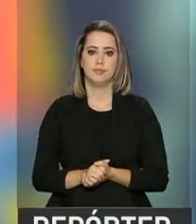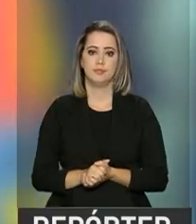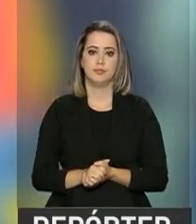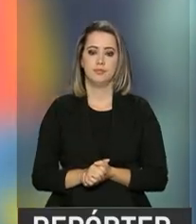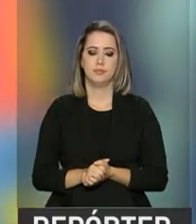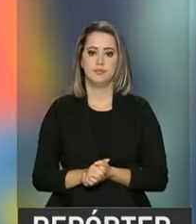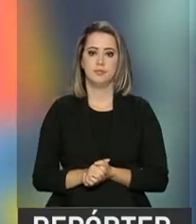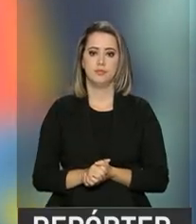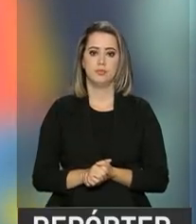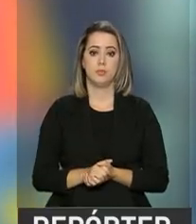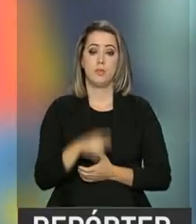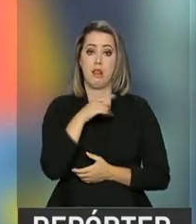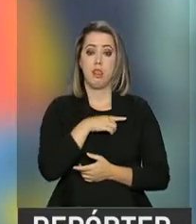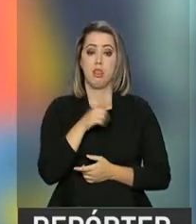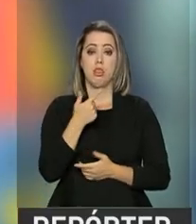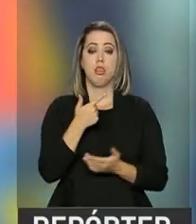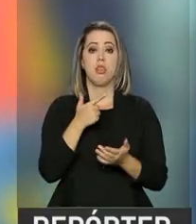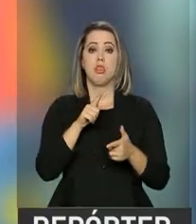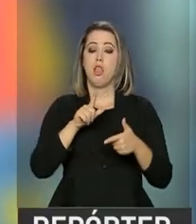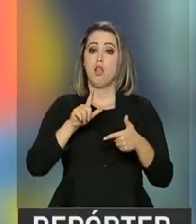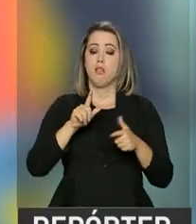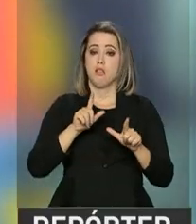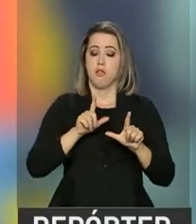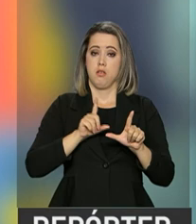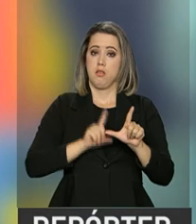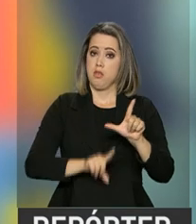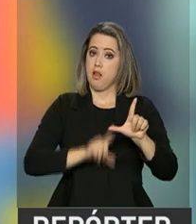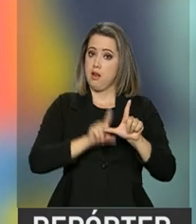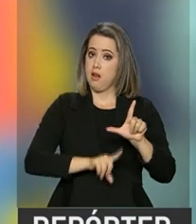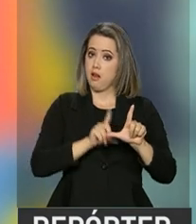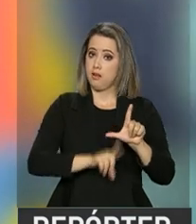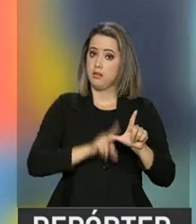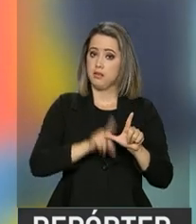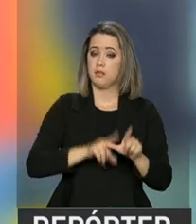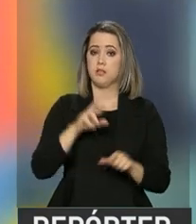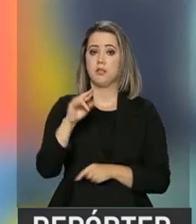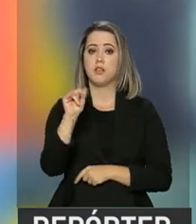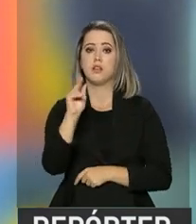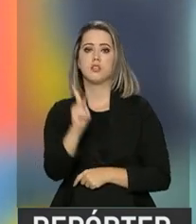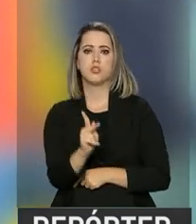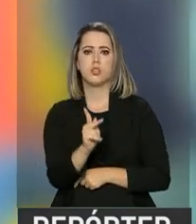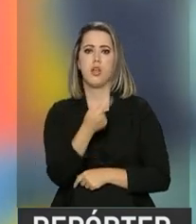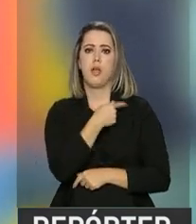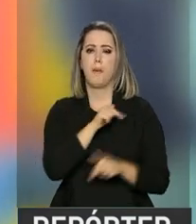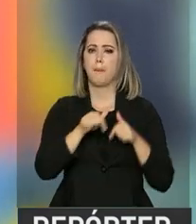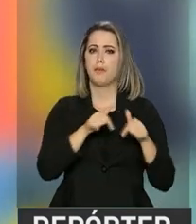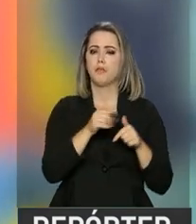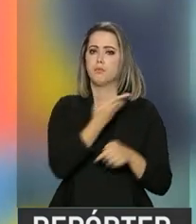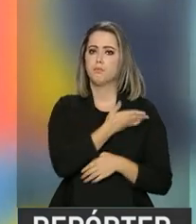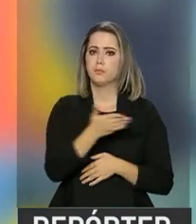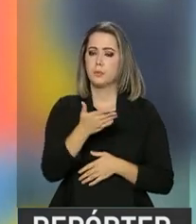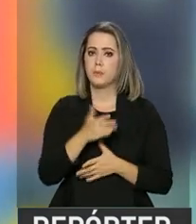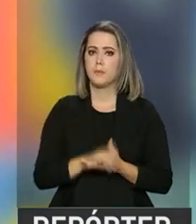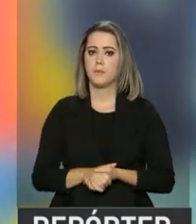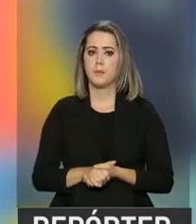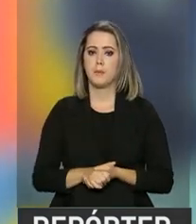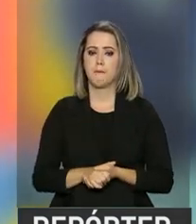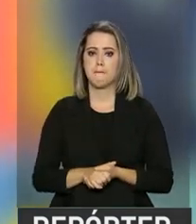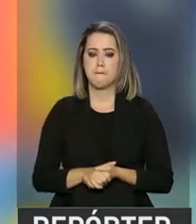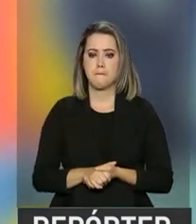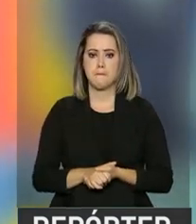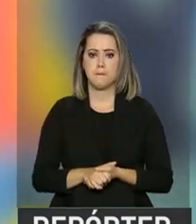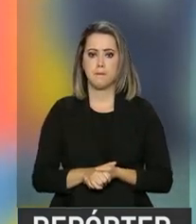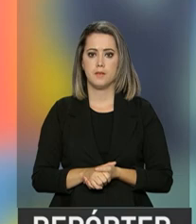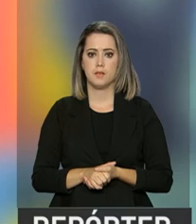Na letra de rap, eles dão um recado. Trabalhar é bom, mas tem uma condição. Nada de chão, meu irmão,